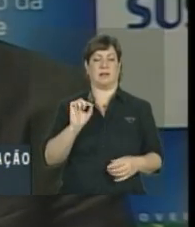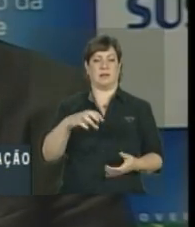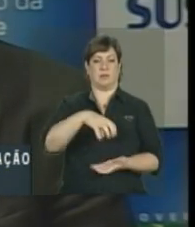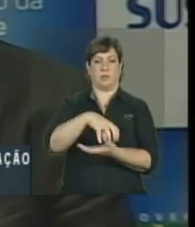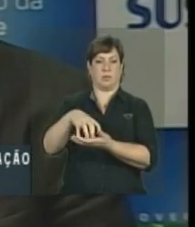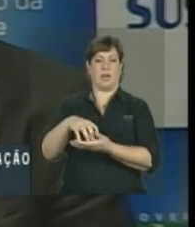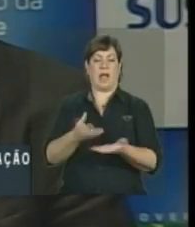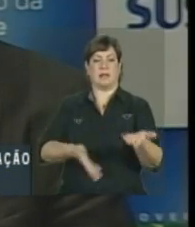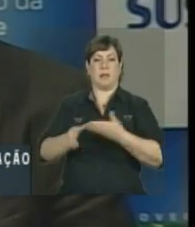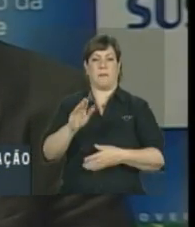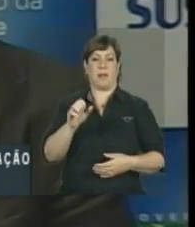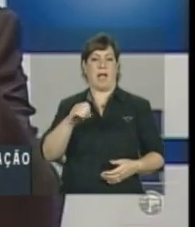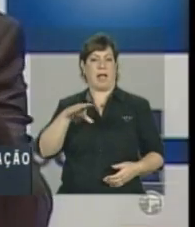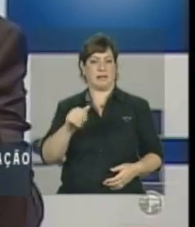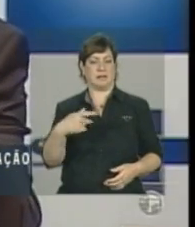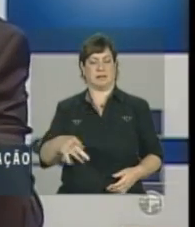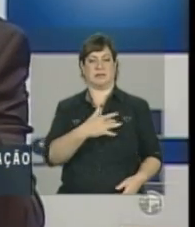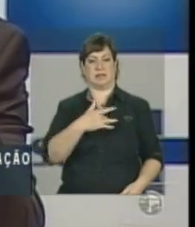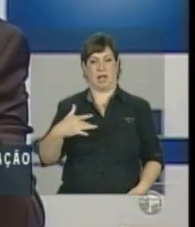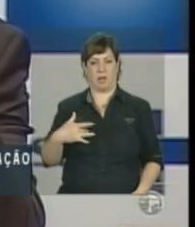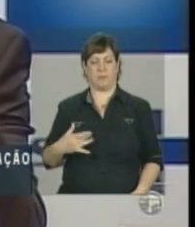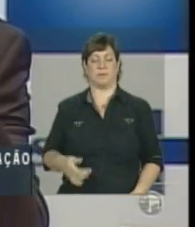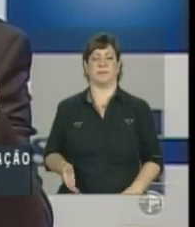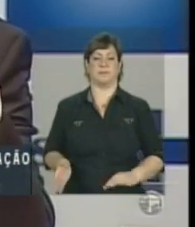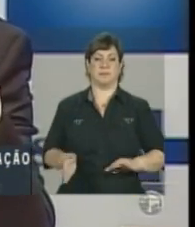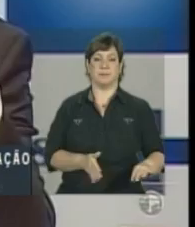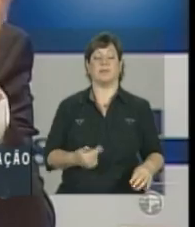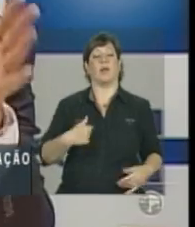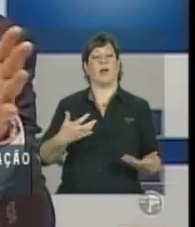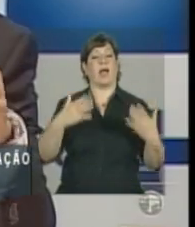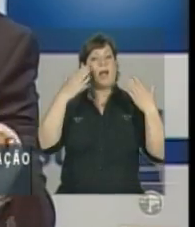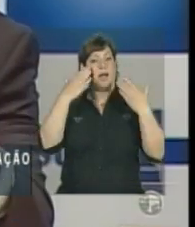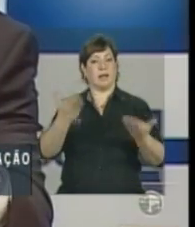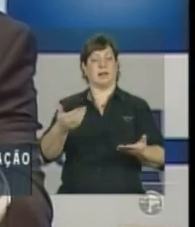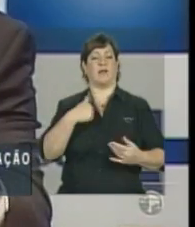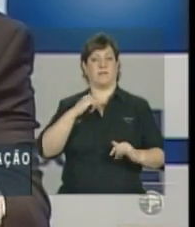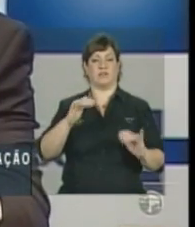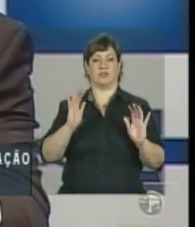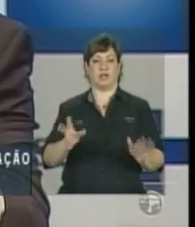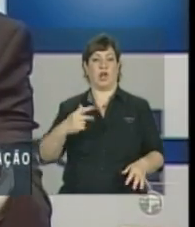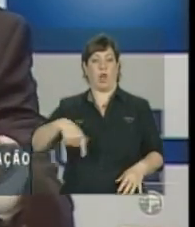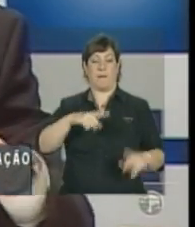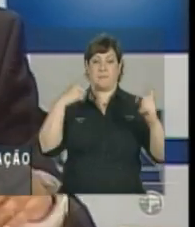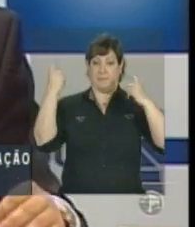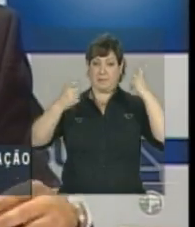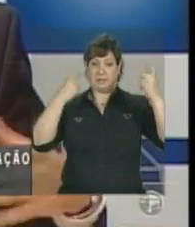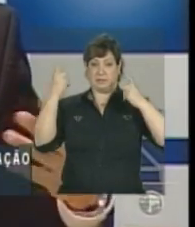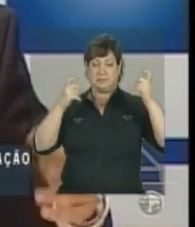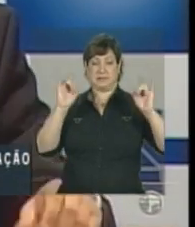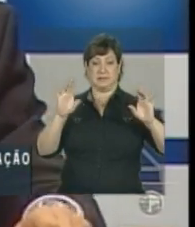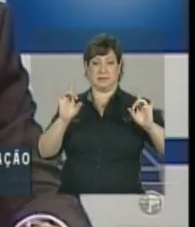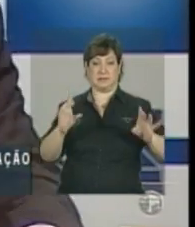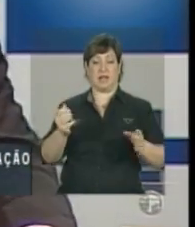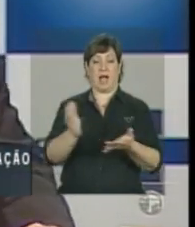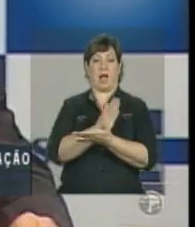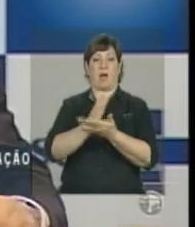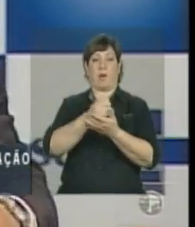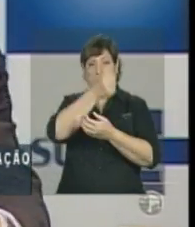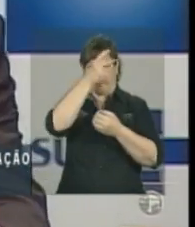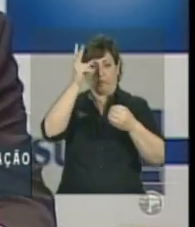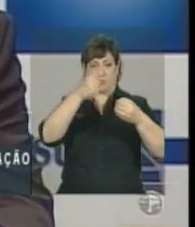Queria agradecer, eu já falei dessa, da nossa preocupação específica em alguns municípios, listamos 13